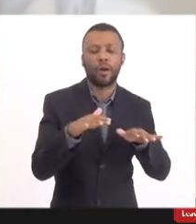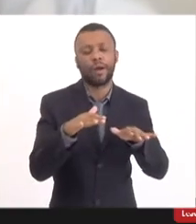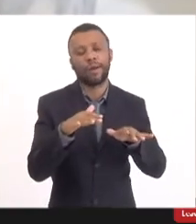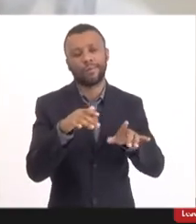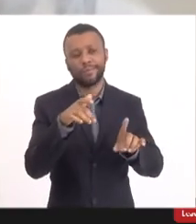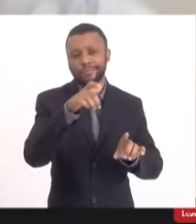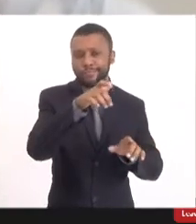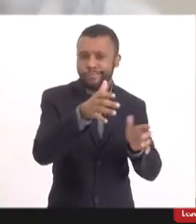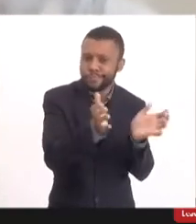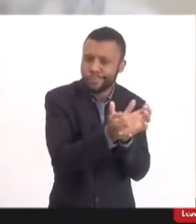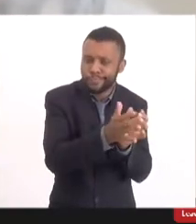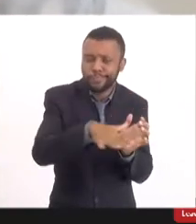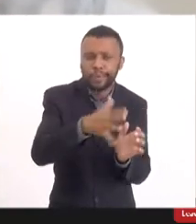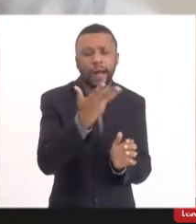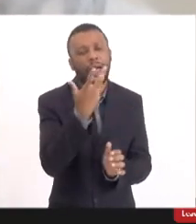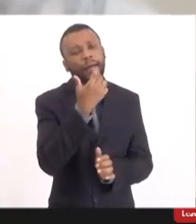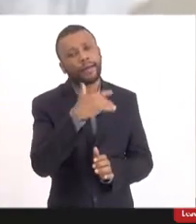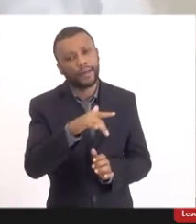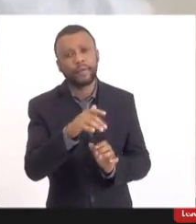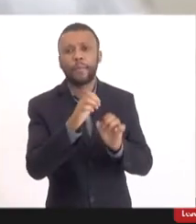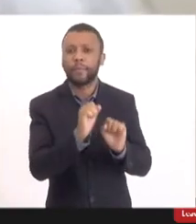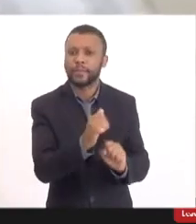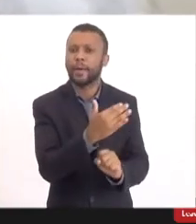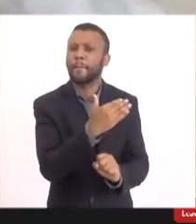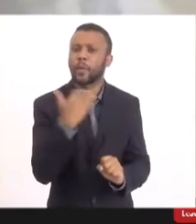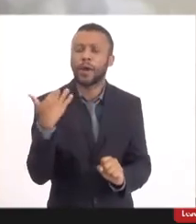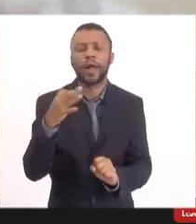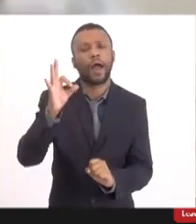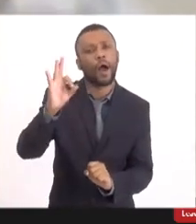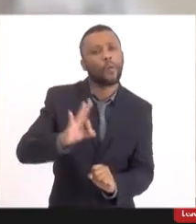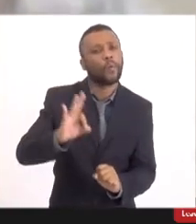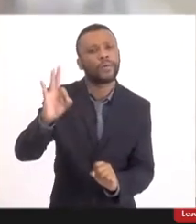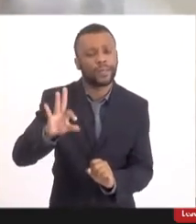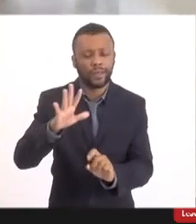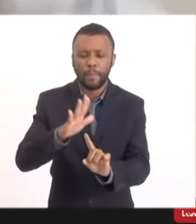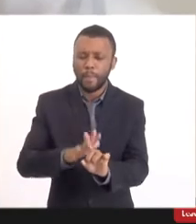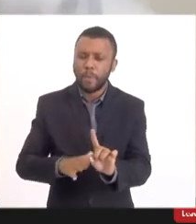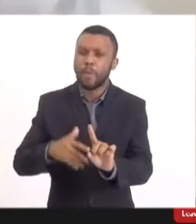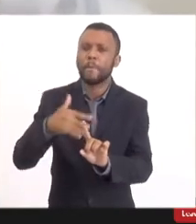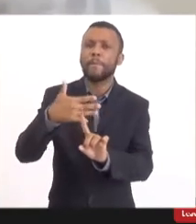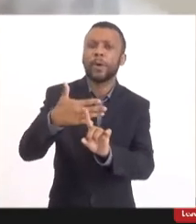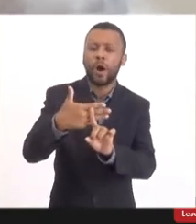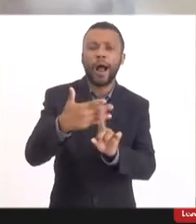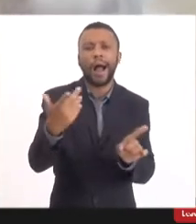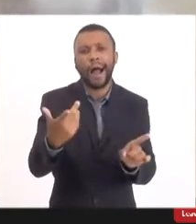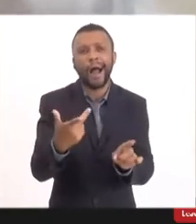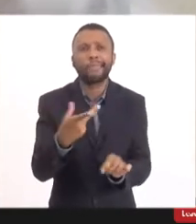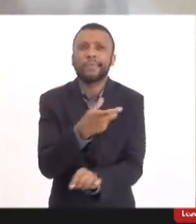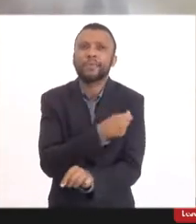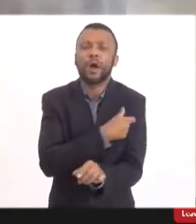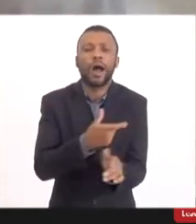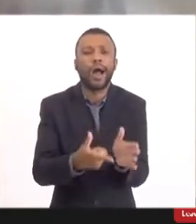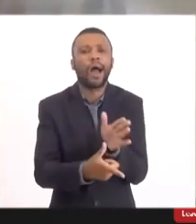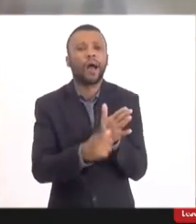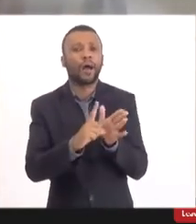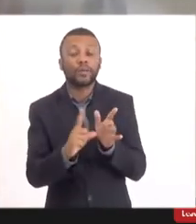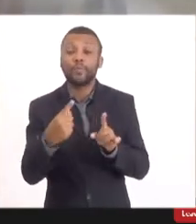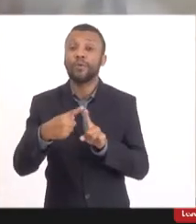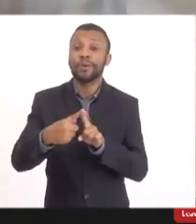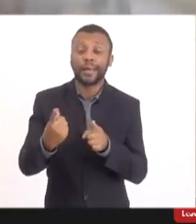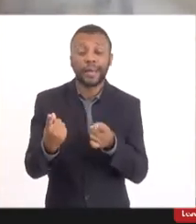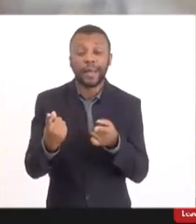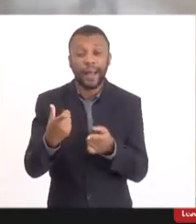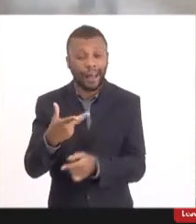na parte infantil. Por isso, ah, não vacinou antes porque não tinha sido desenvolvida para a faixa etária